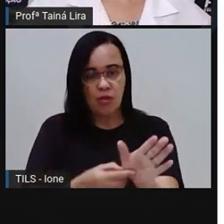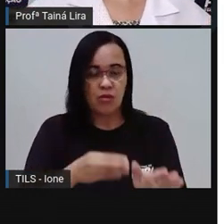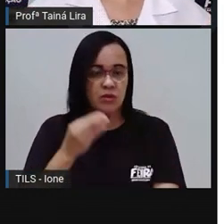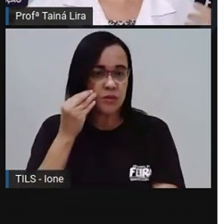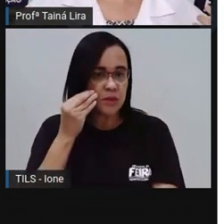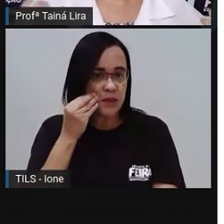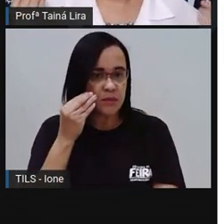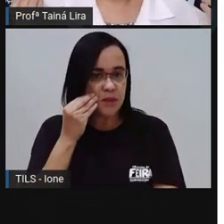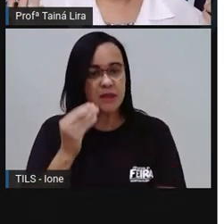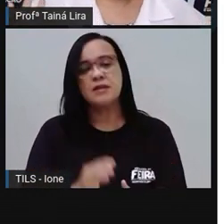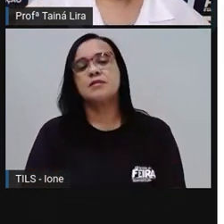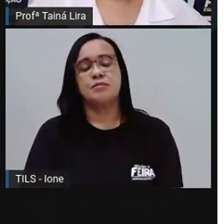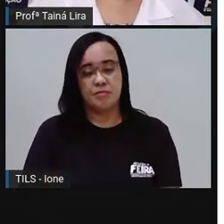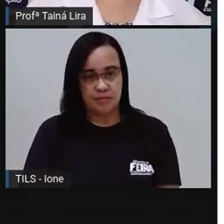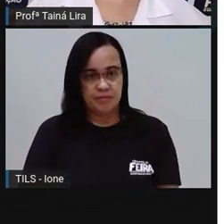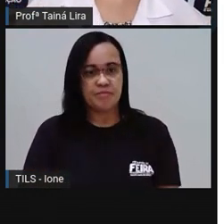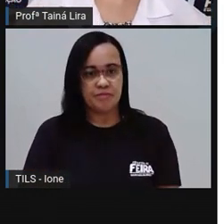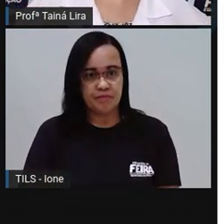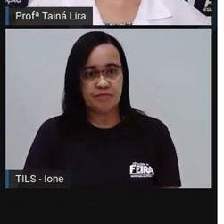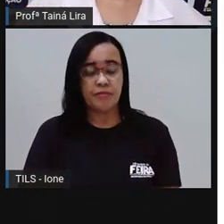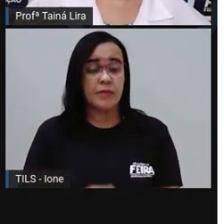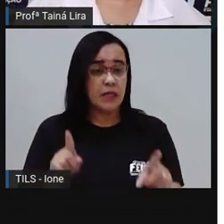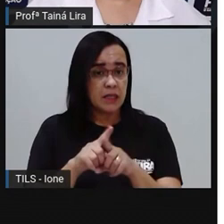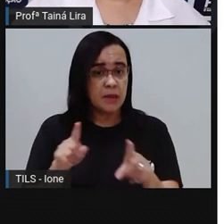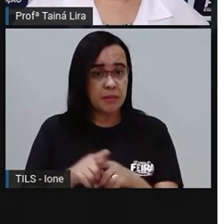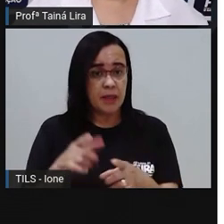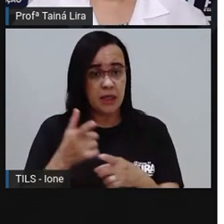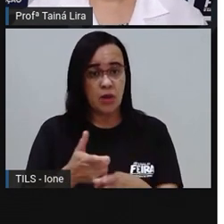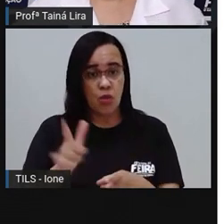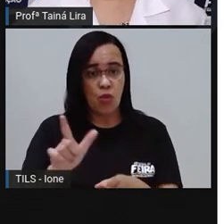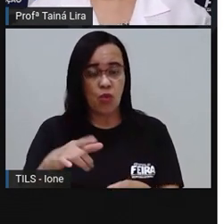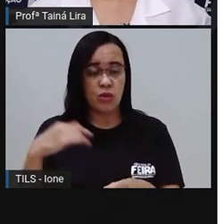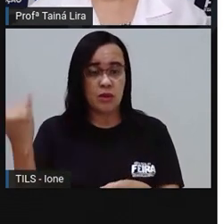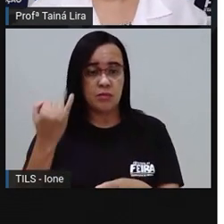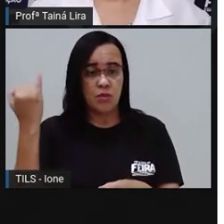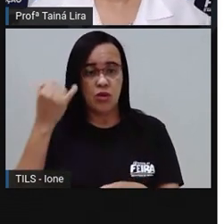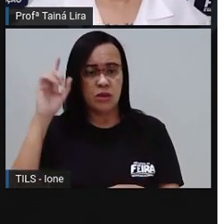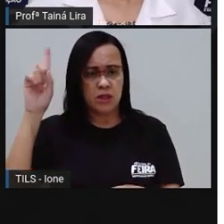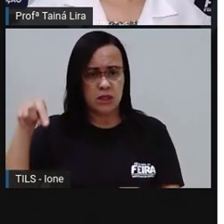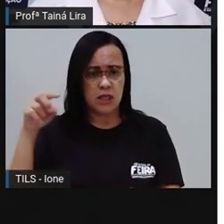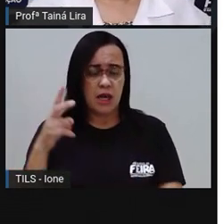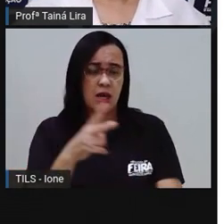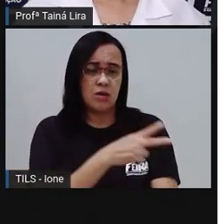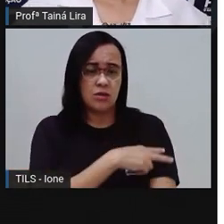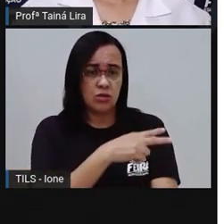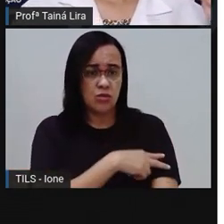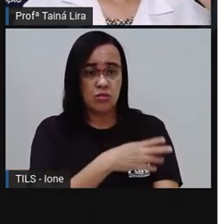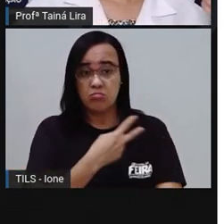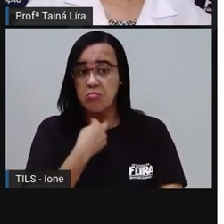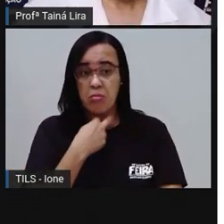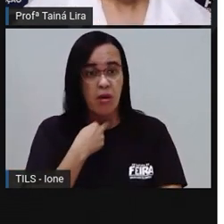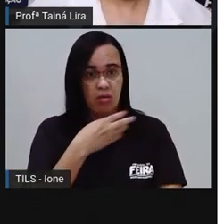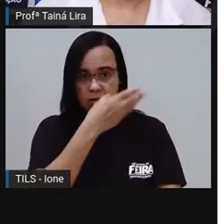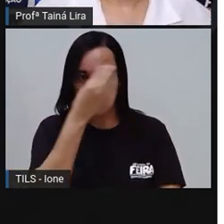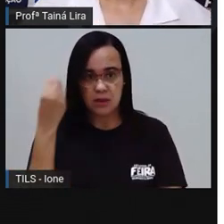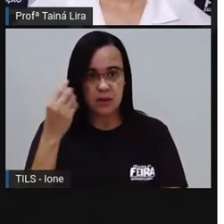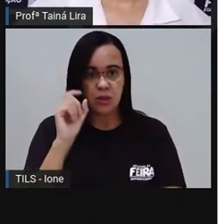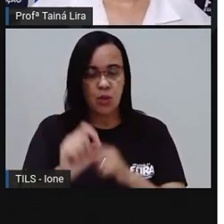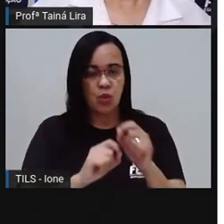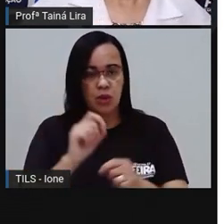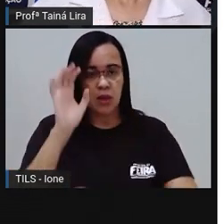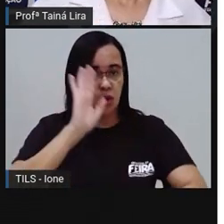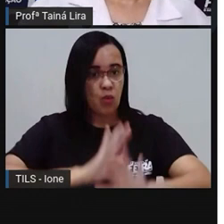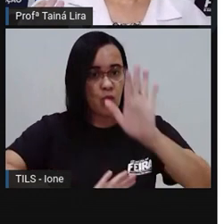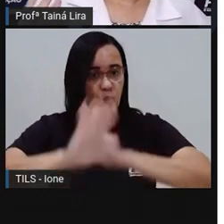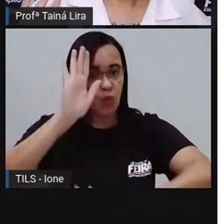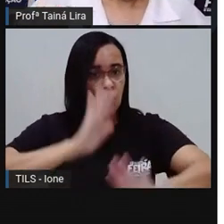Que é muito importante Que o segundo ano Não pode esquecer De jeito nenhum Tá? Cuidado Tá?